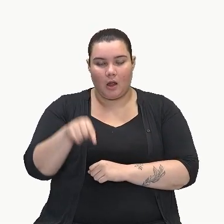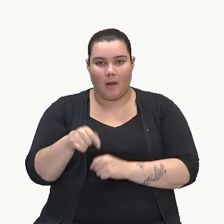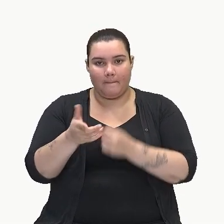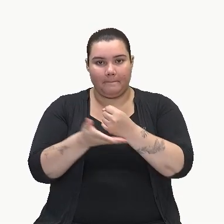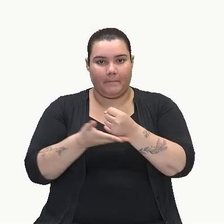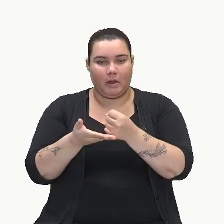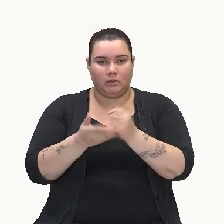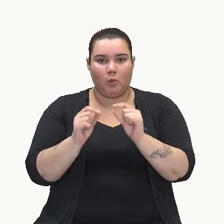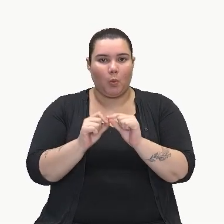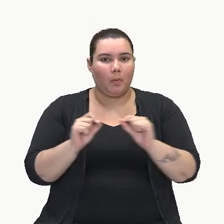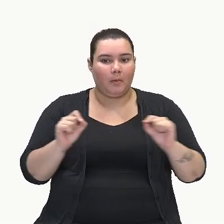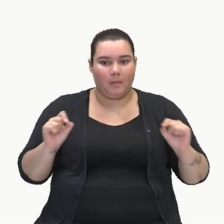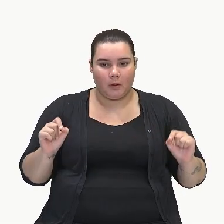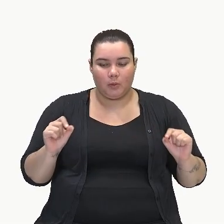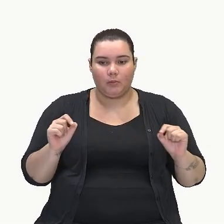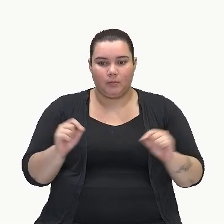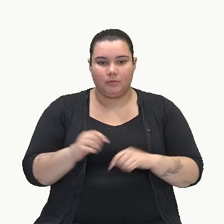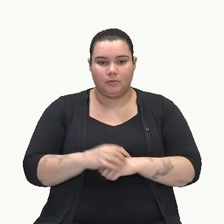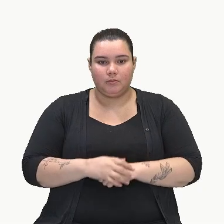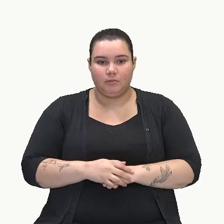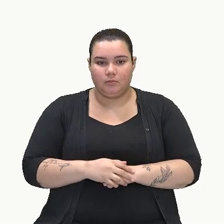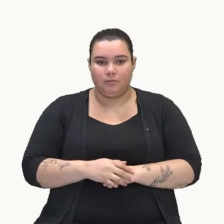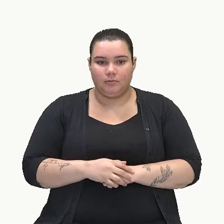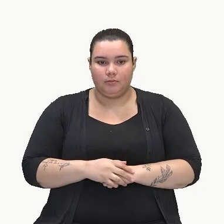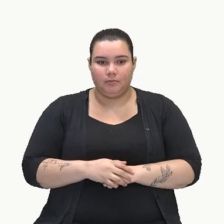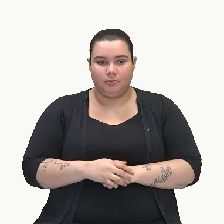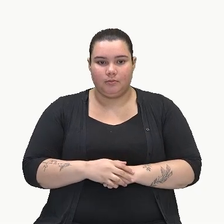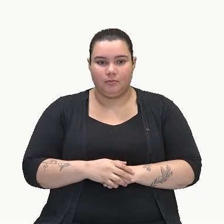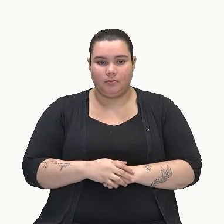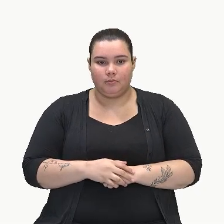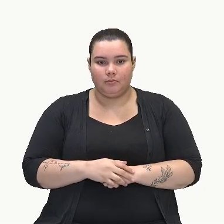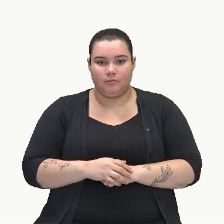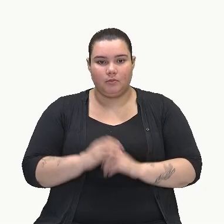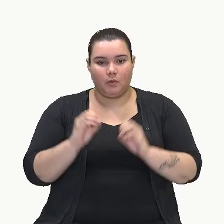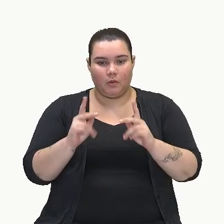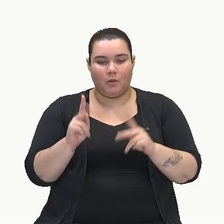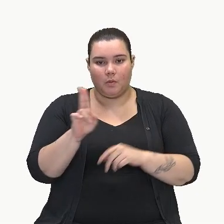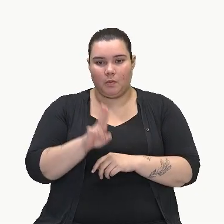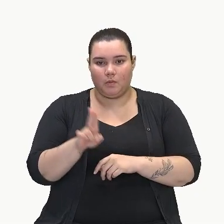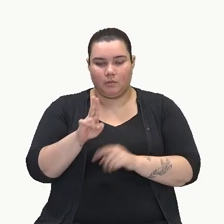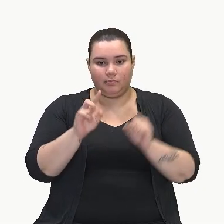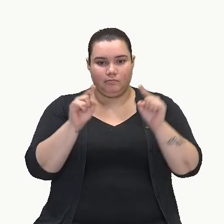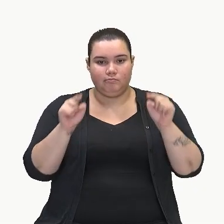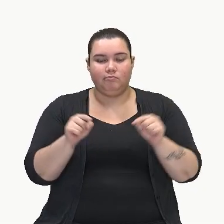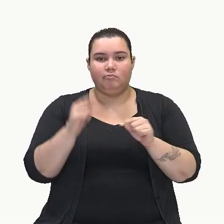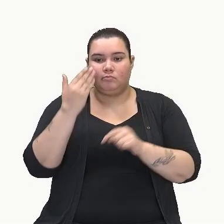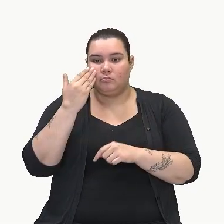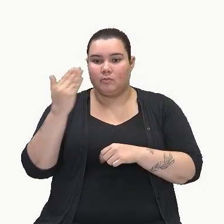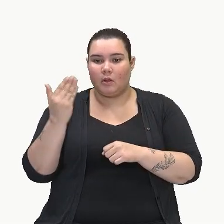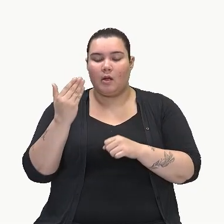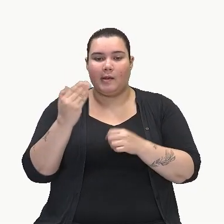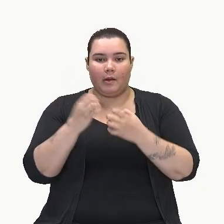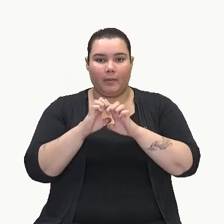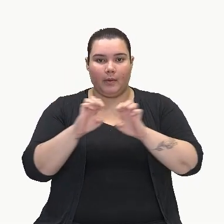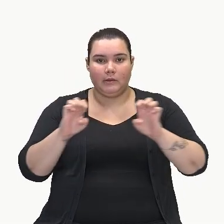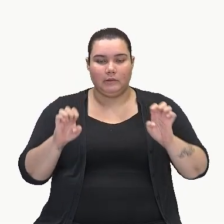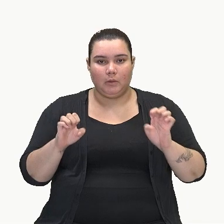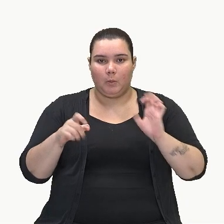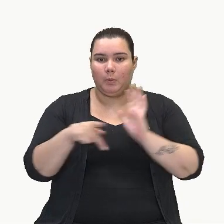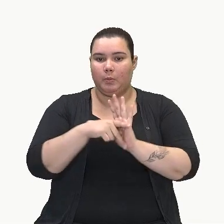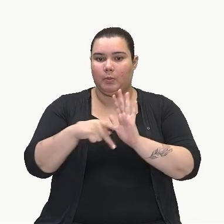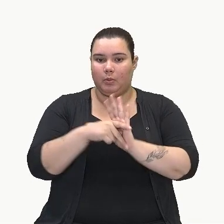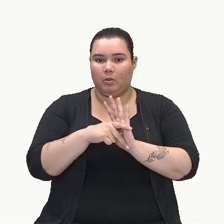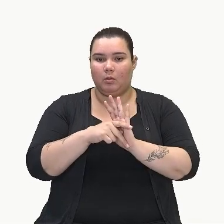comprimento. Tá bom? E aí a gente está aplicando exatamente aqui, ó, a fórmula da área